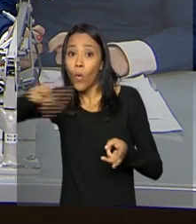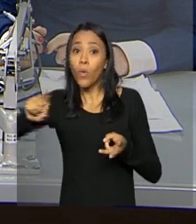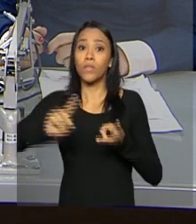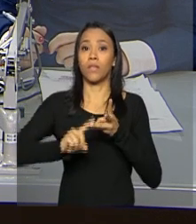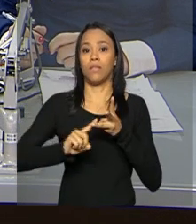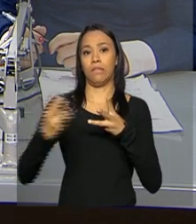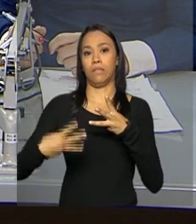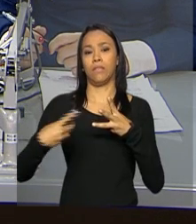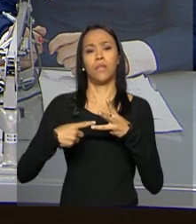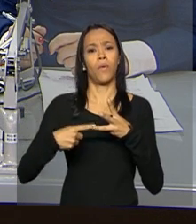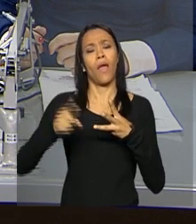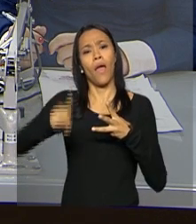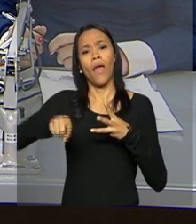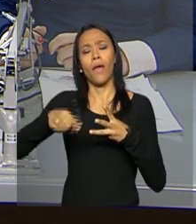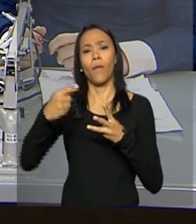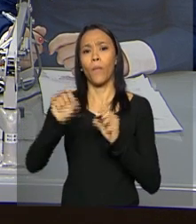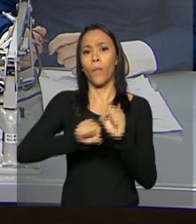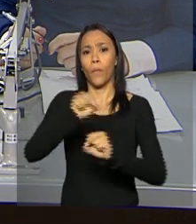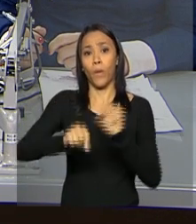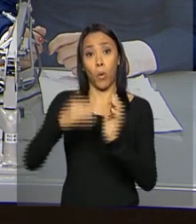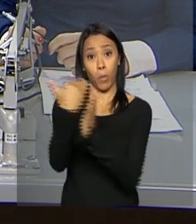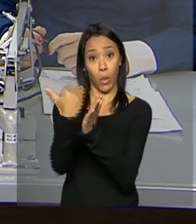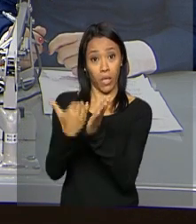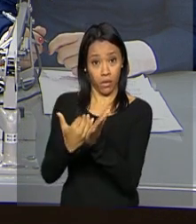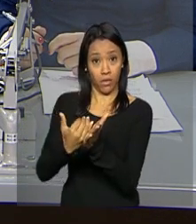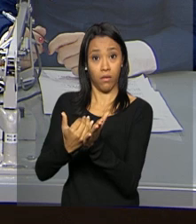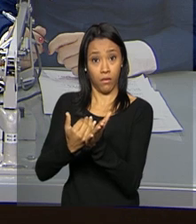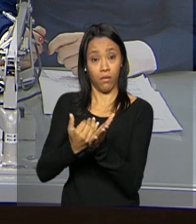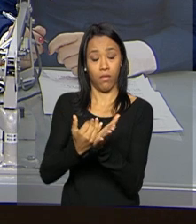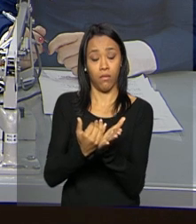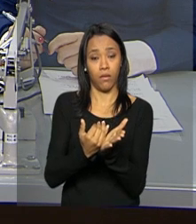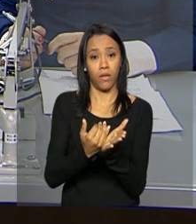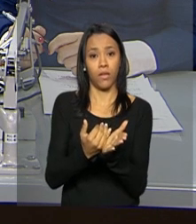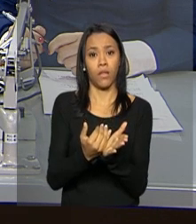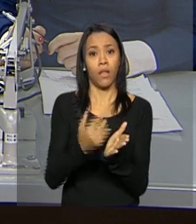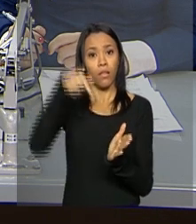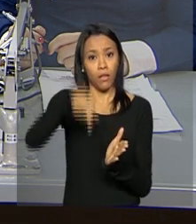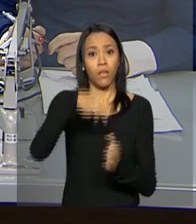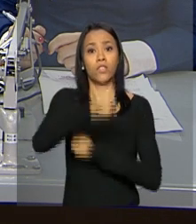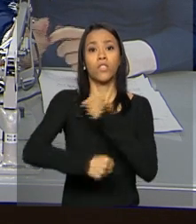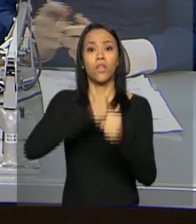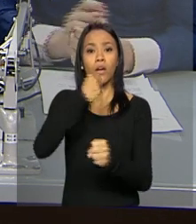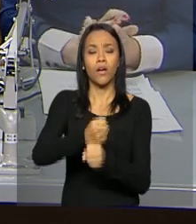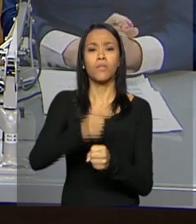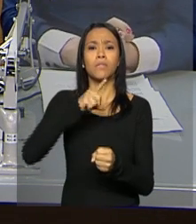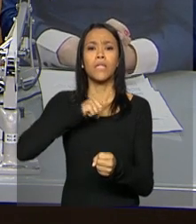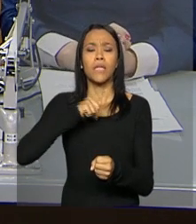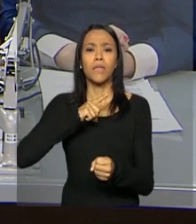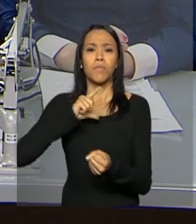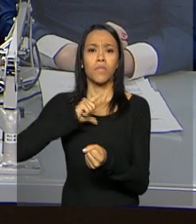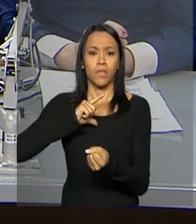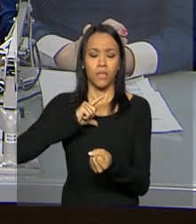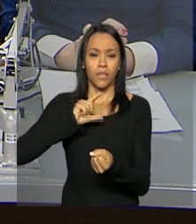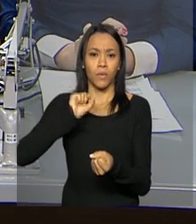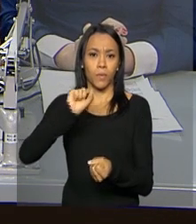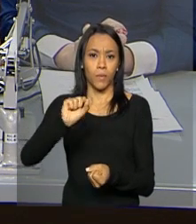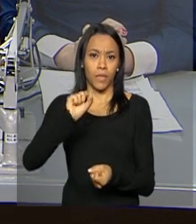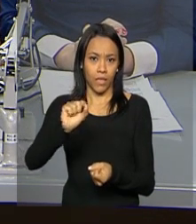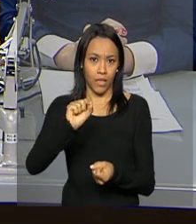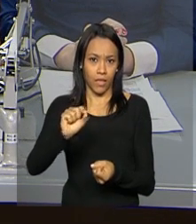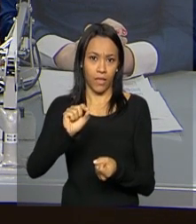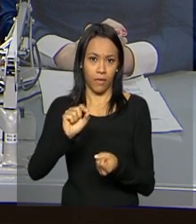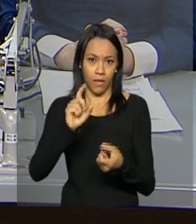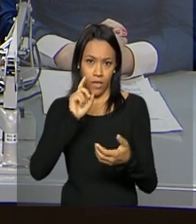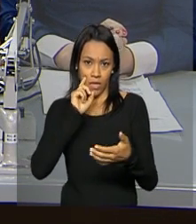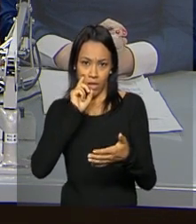terceira, eu diria, que é do programa. Nós temos, nesse ano, aquelas funções de